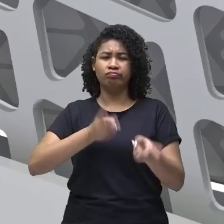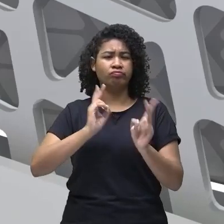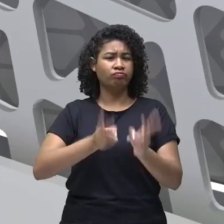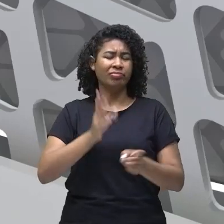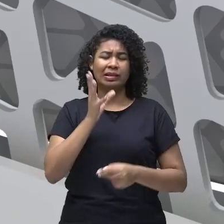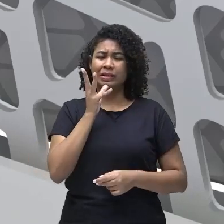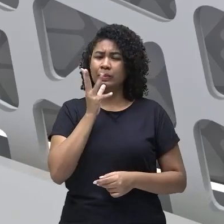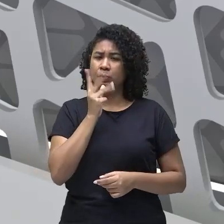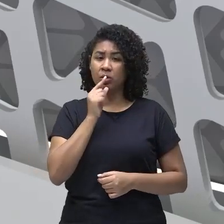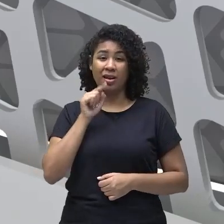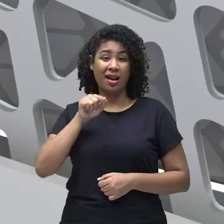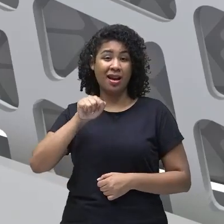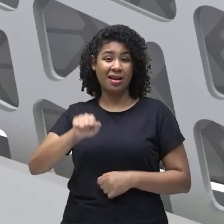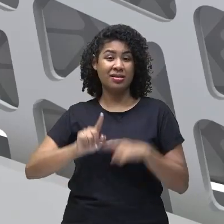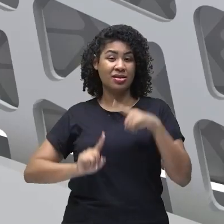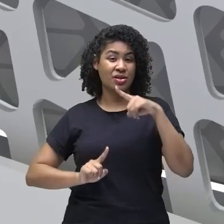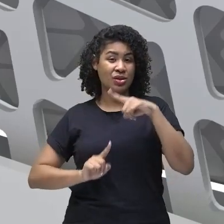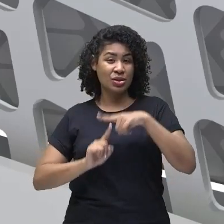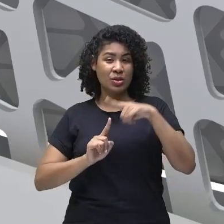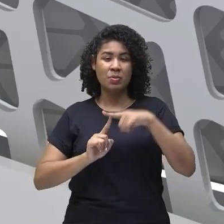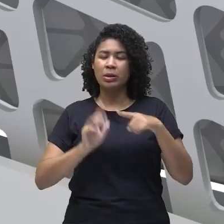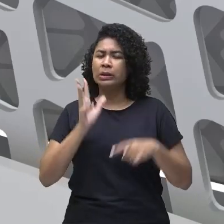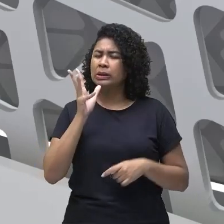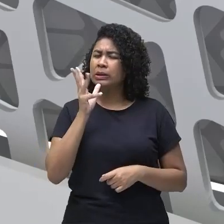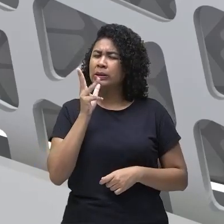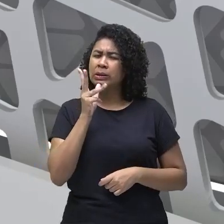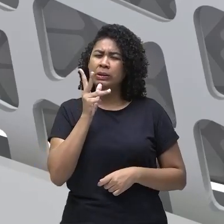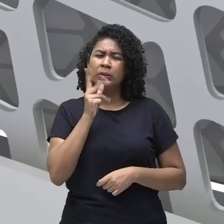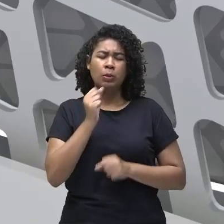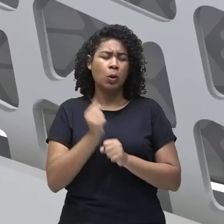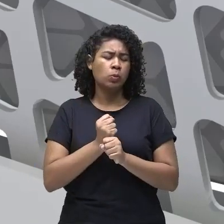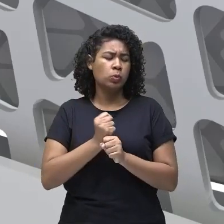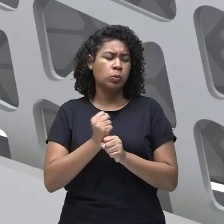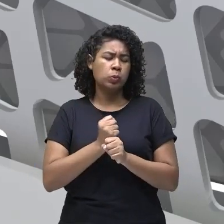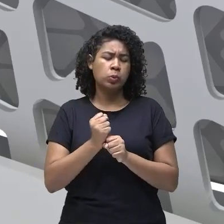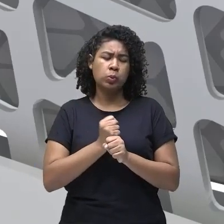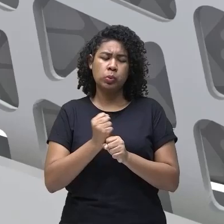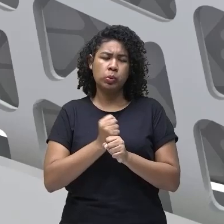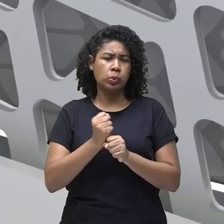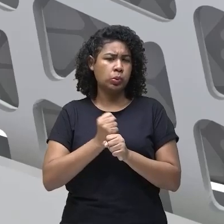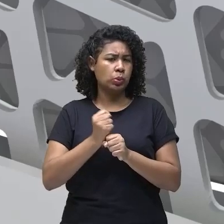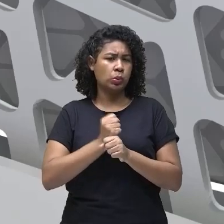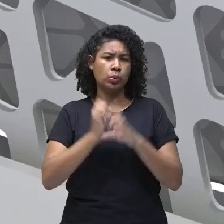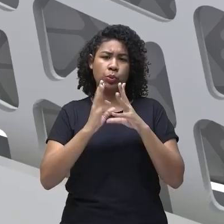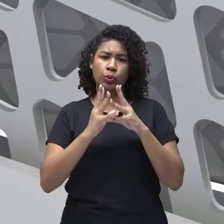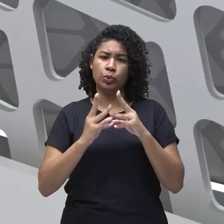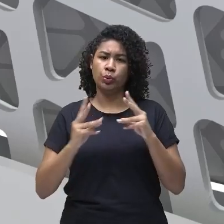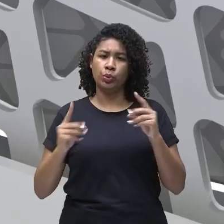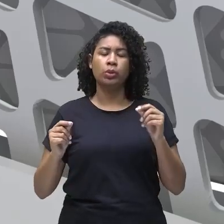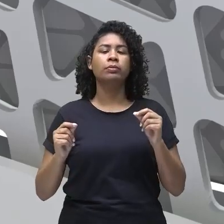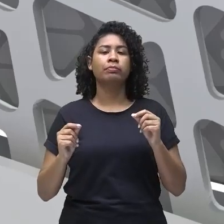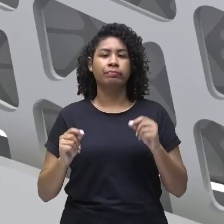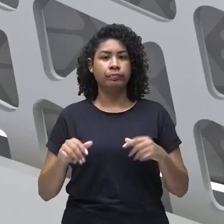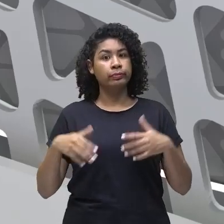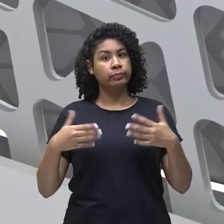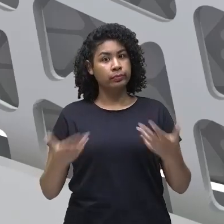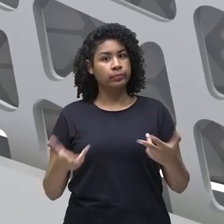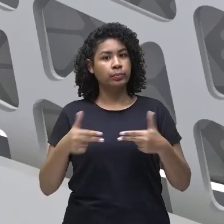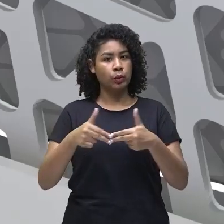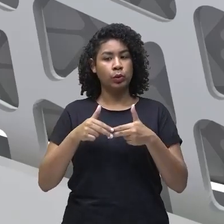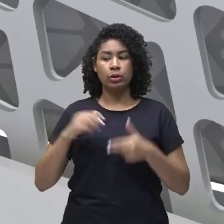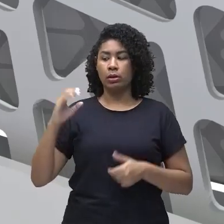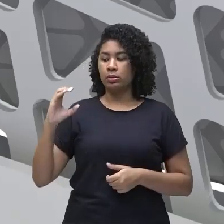tipo de gás permanece na atmosfera durante todo esse tempo. Então, imaginem só, tem os benefícios e